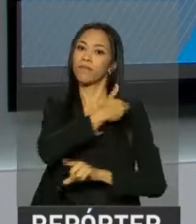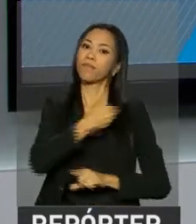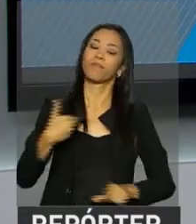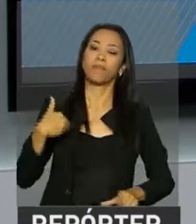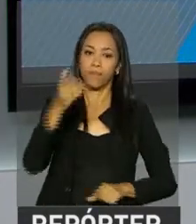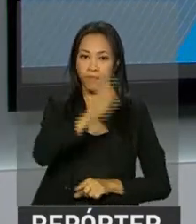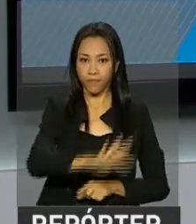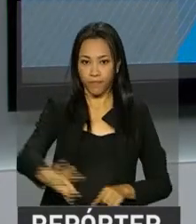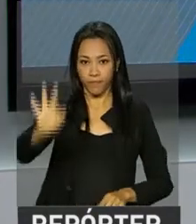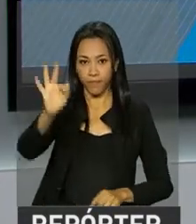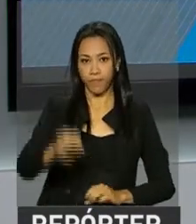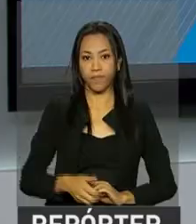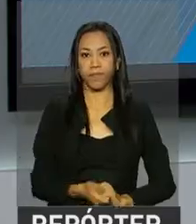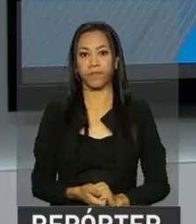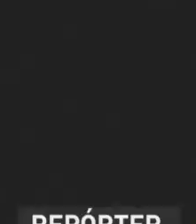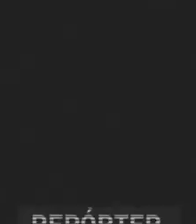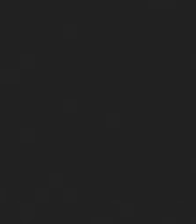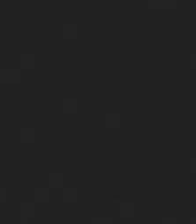a TV do Governo Federal.